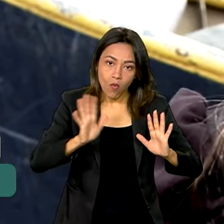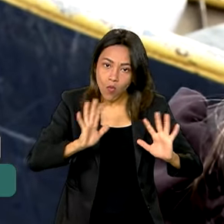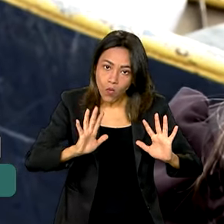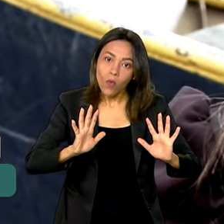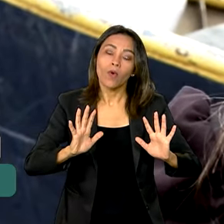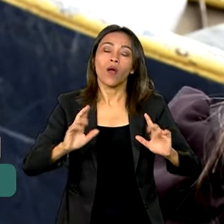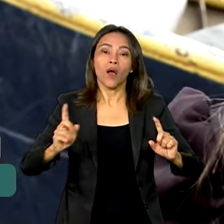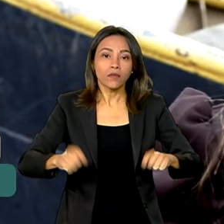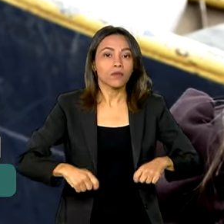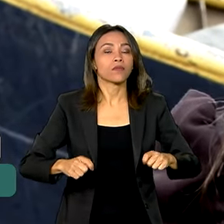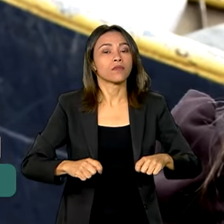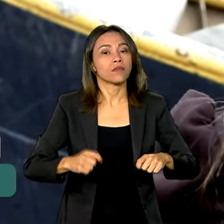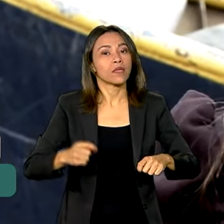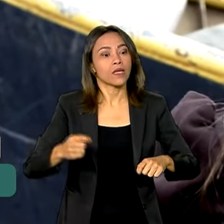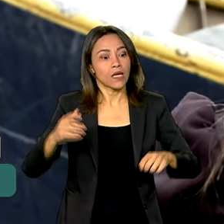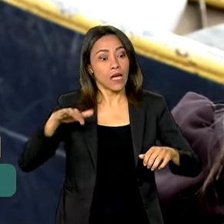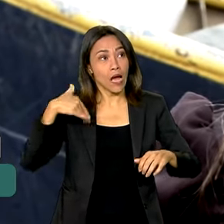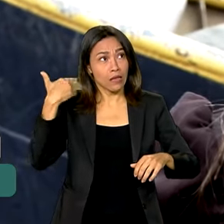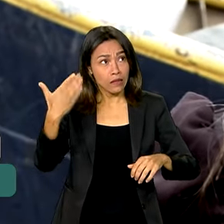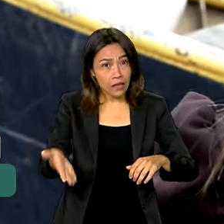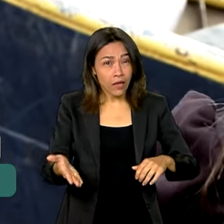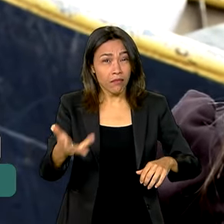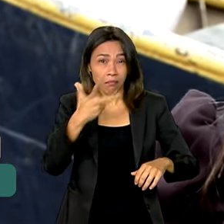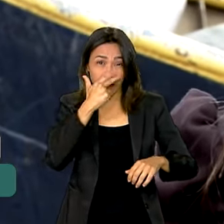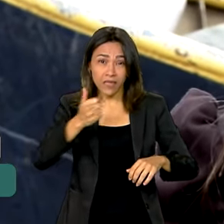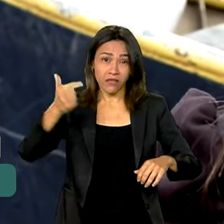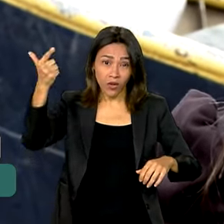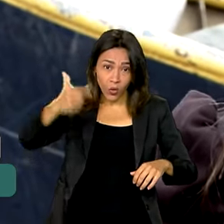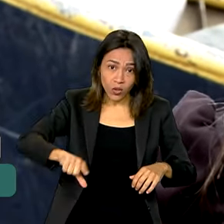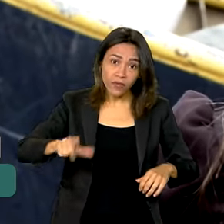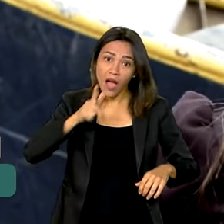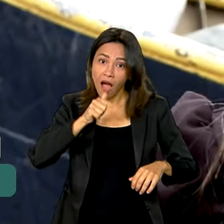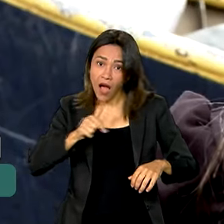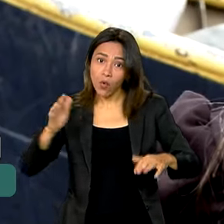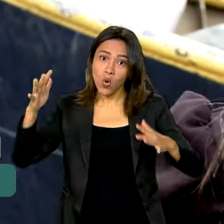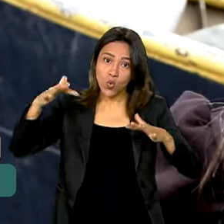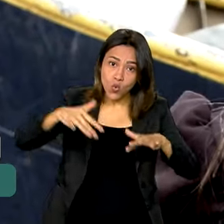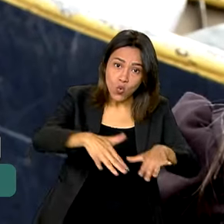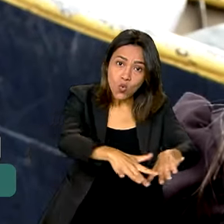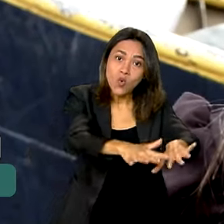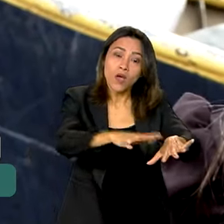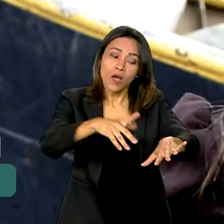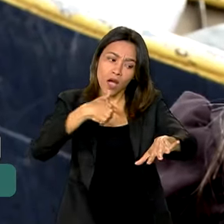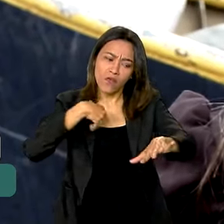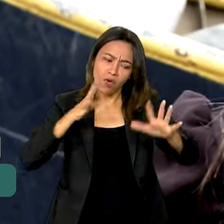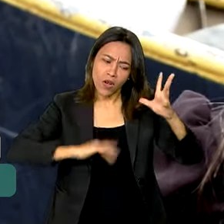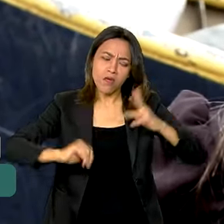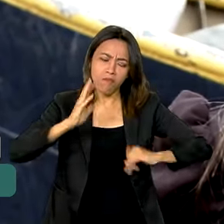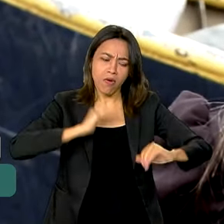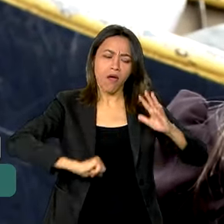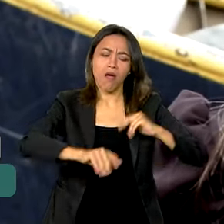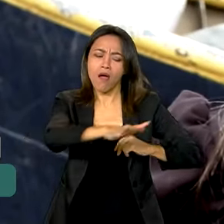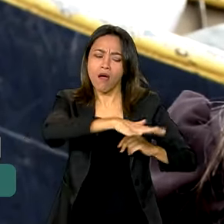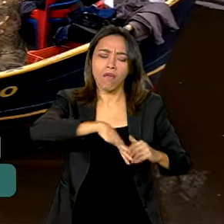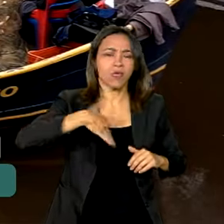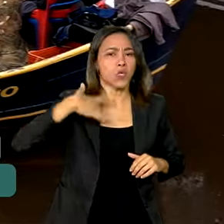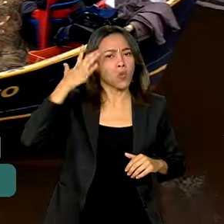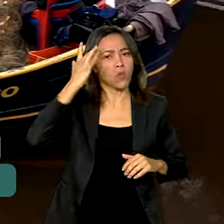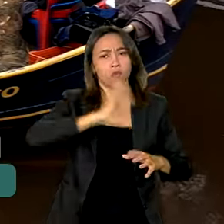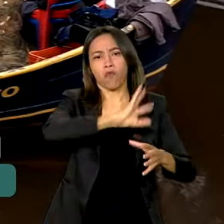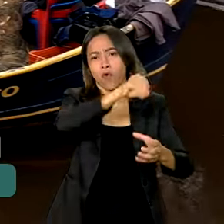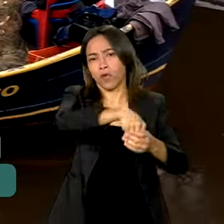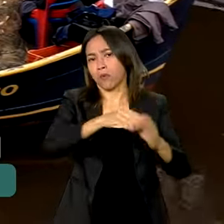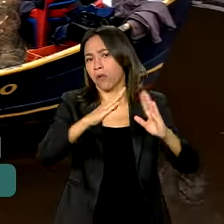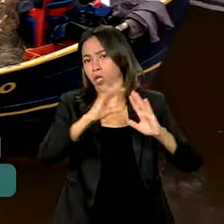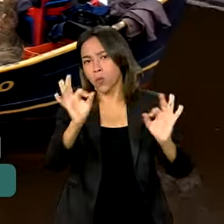E aí parece que até o fim de semana já vai chegar água. E eu tento ir dar uma limpada e ir dali para frente. Não tem previsão nenhuma, pelo enquanto. Assim